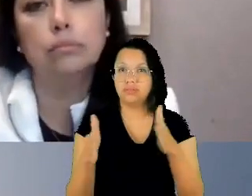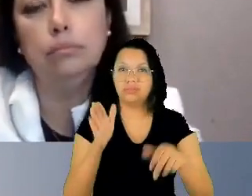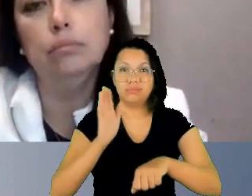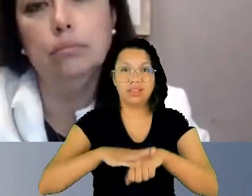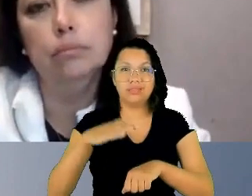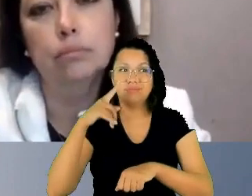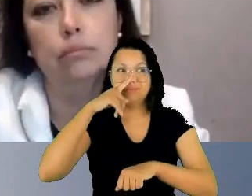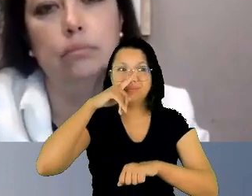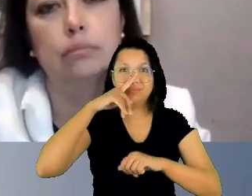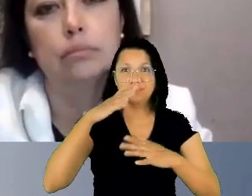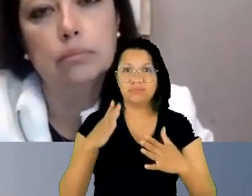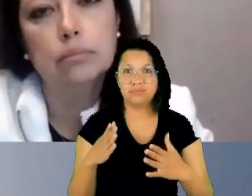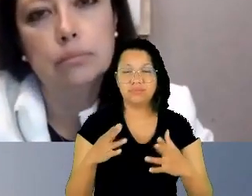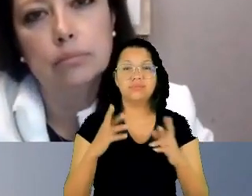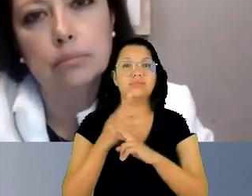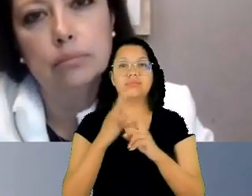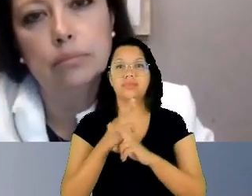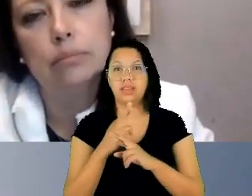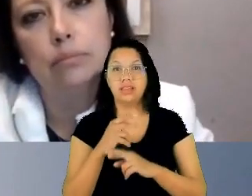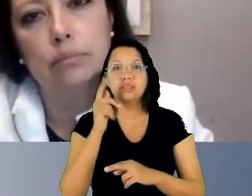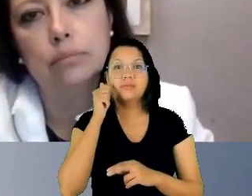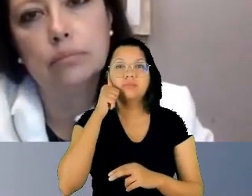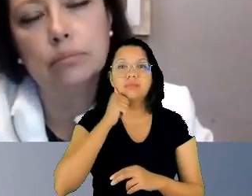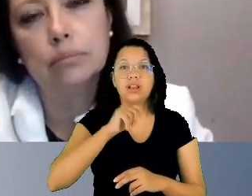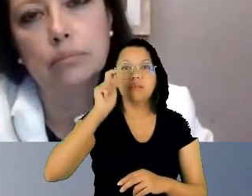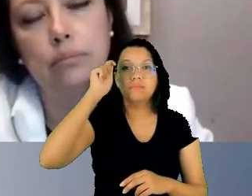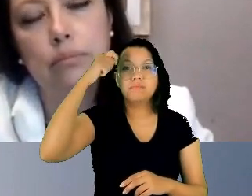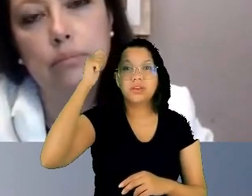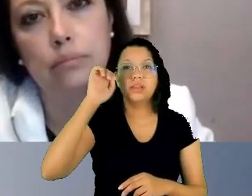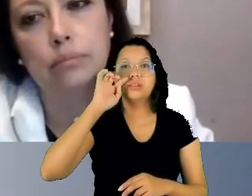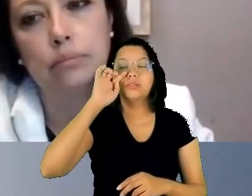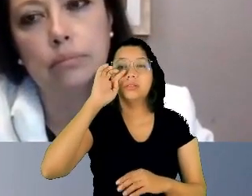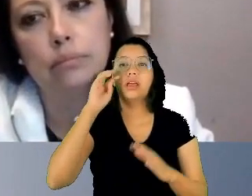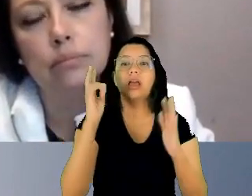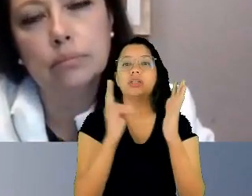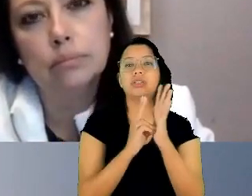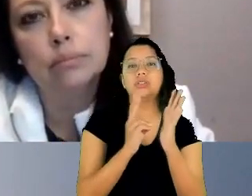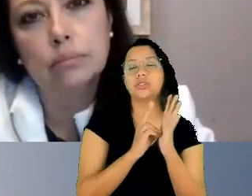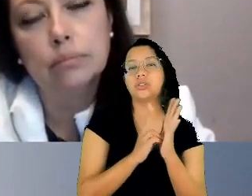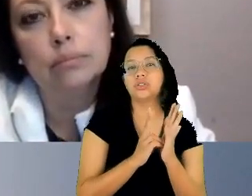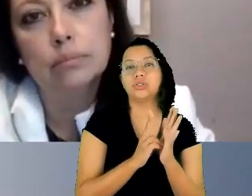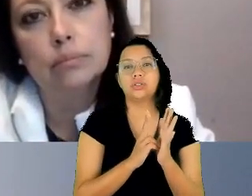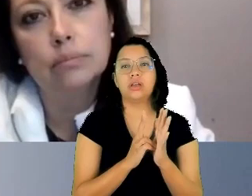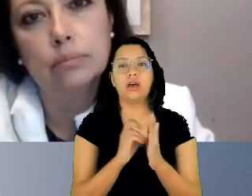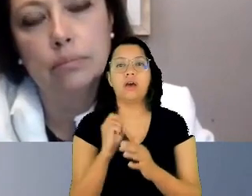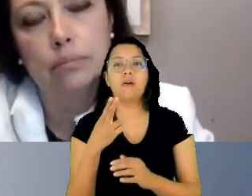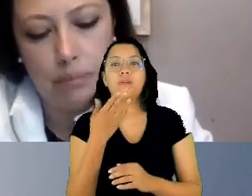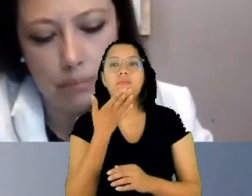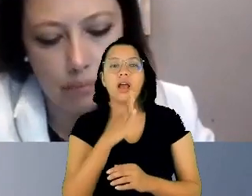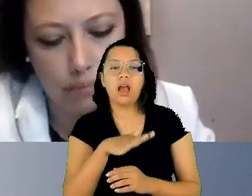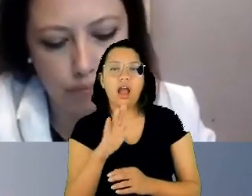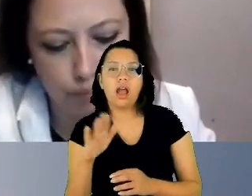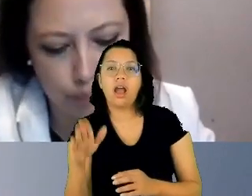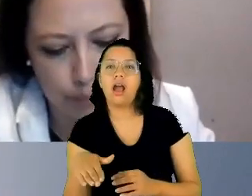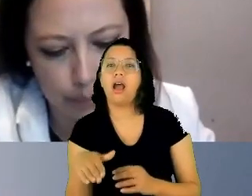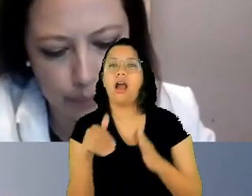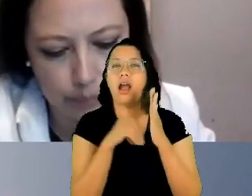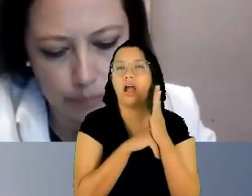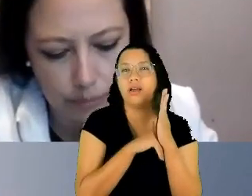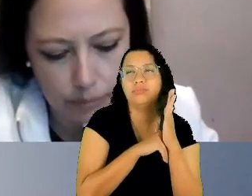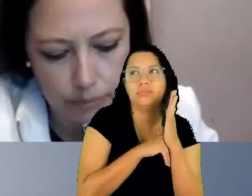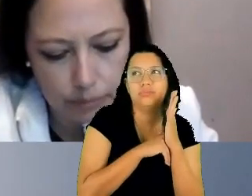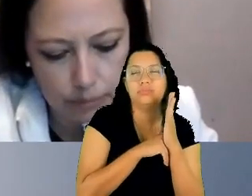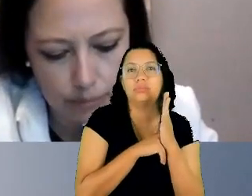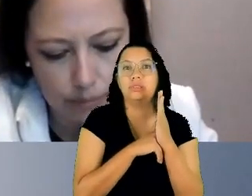negras, situação das mulheres indígenas, a situação das meninas refugiadas. Então, aí nós temos, além da dimensão